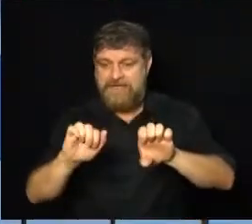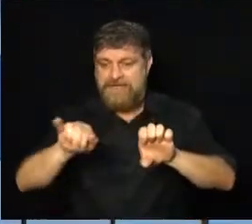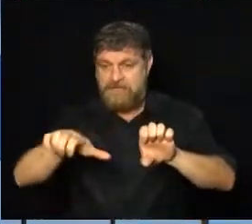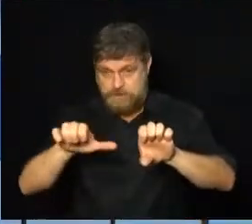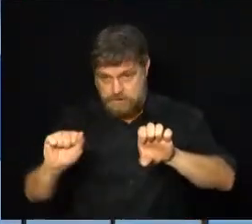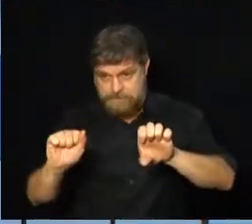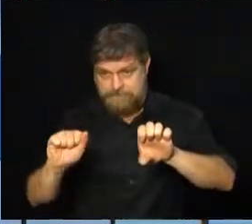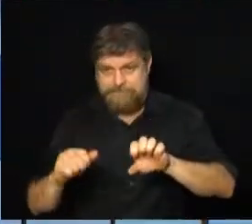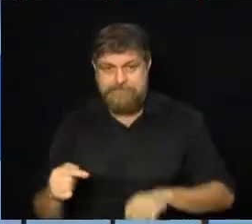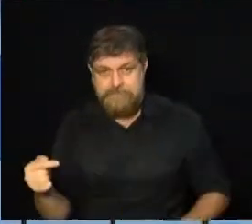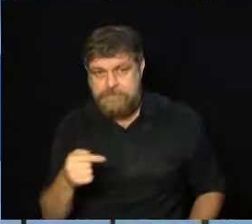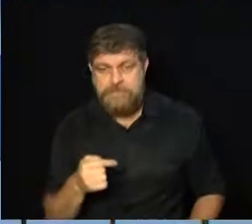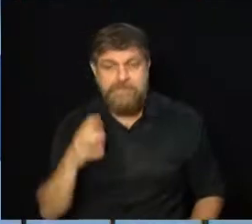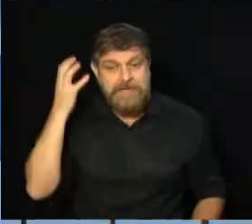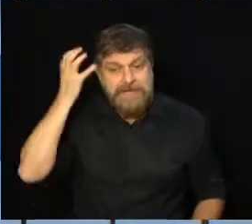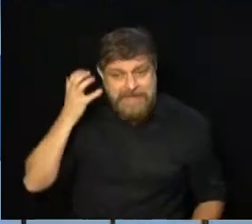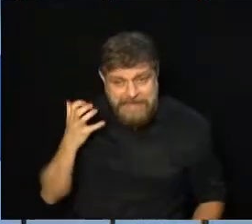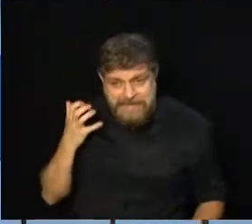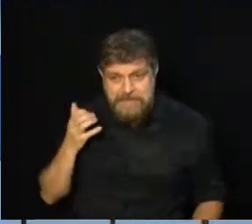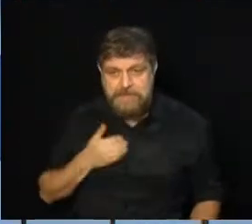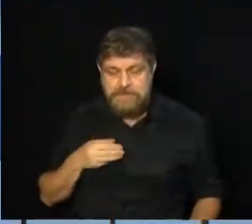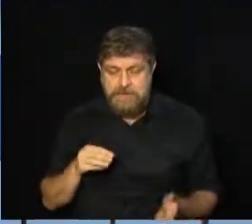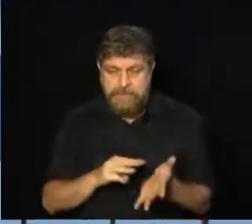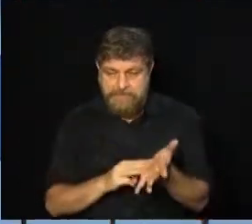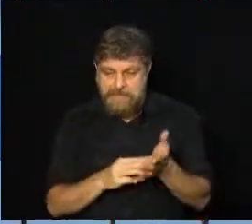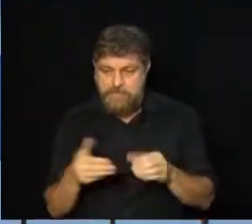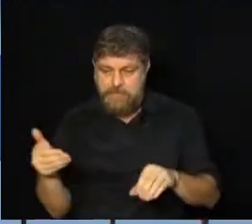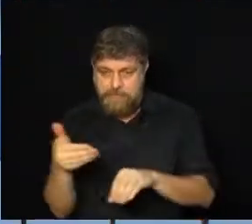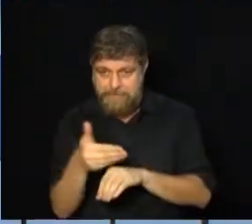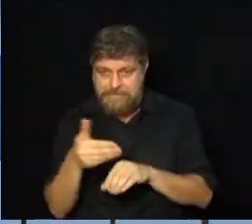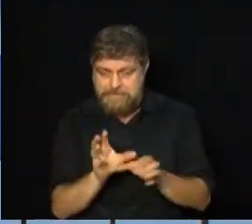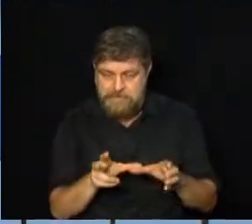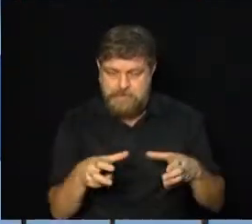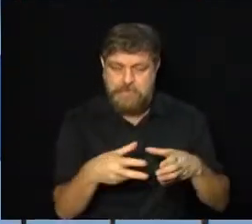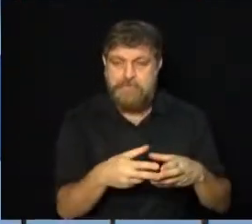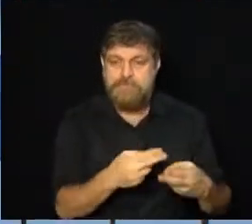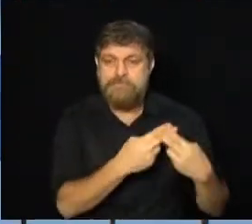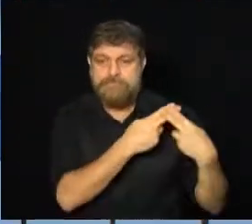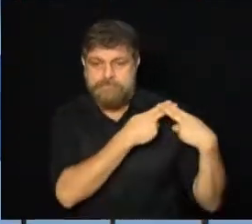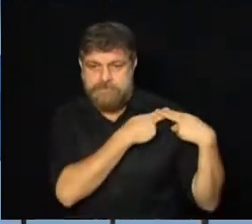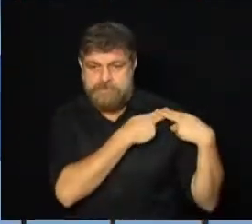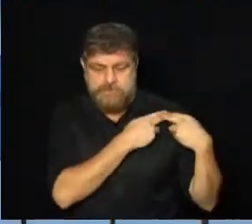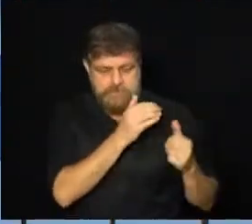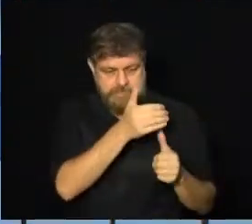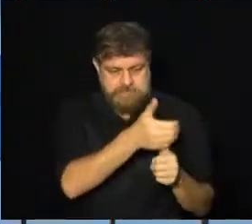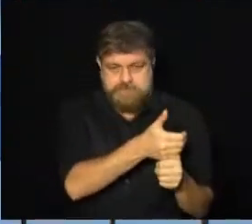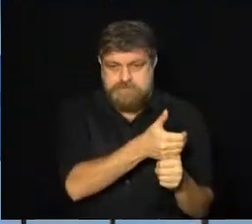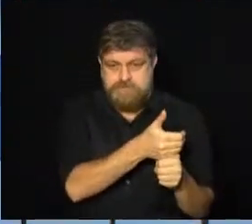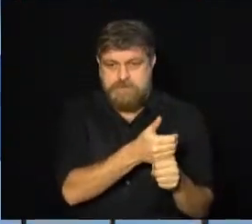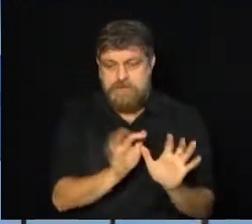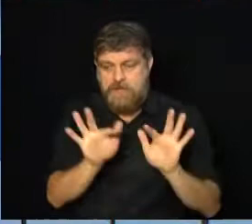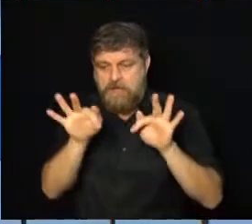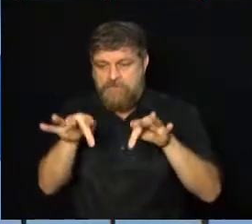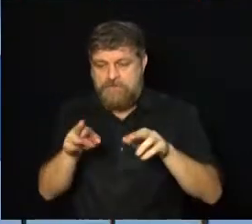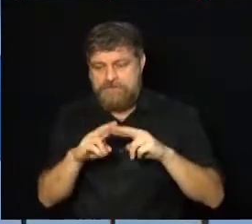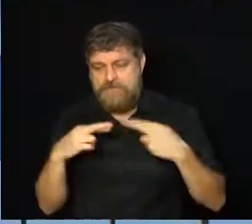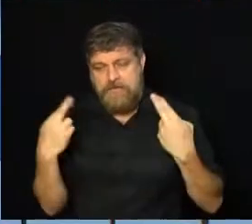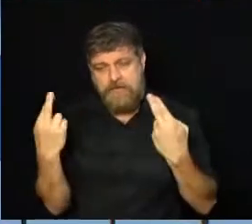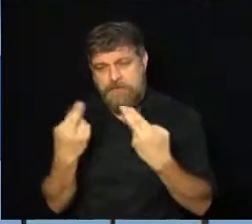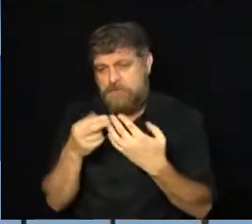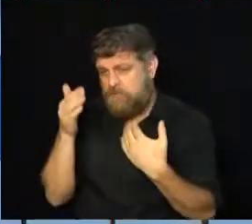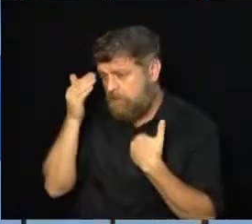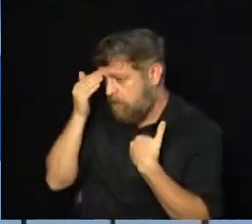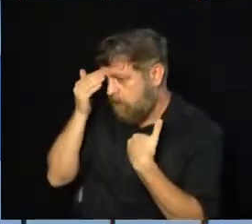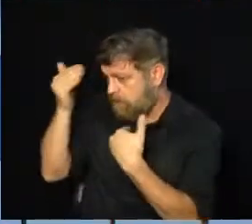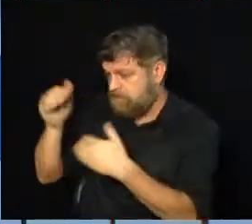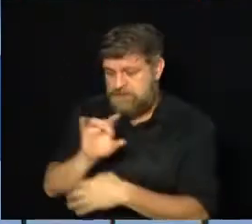A vereadora Guida Calisto, que é membro da comissão e assumiu os trabalhos, finalizou a reunião agradecendo